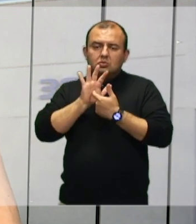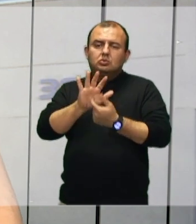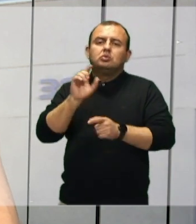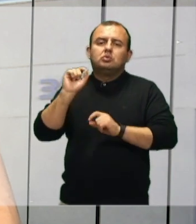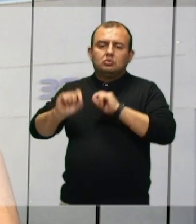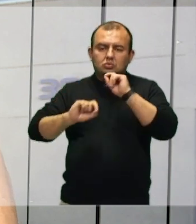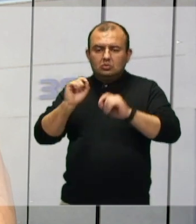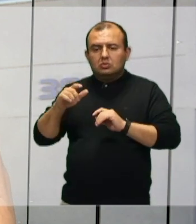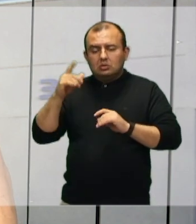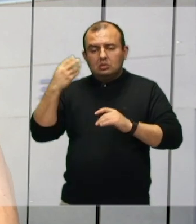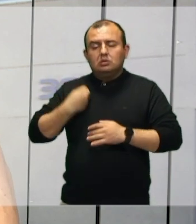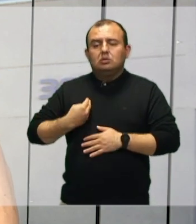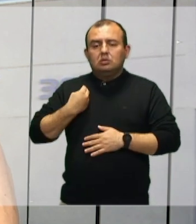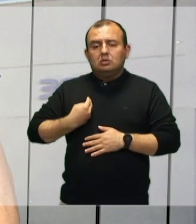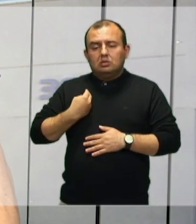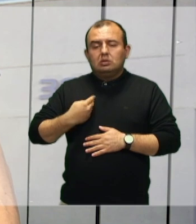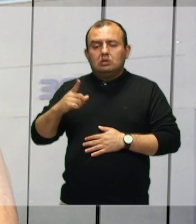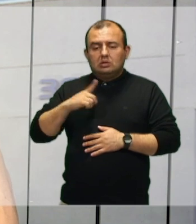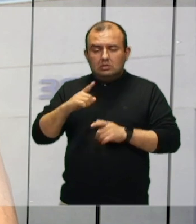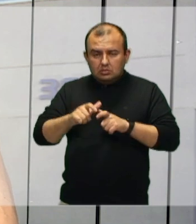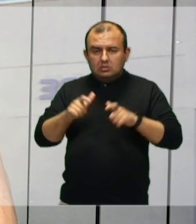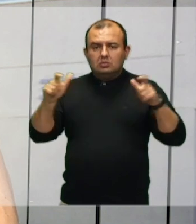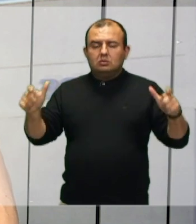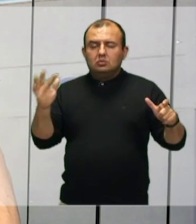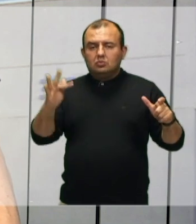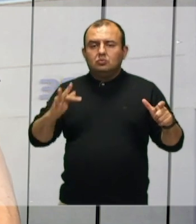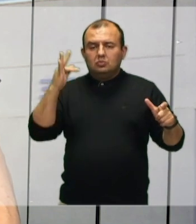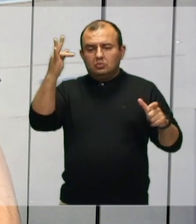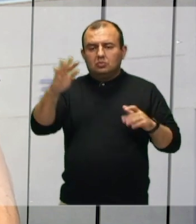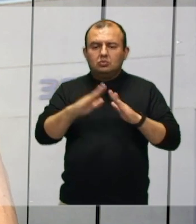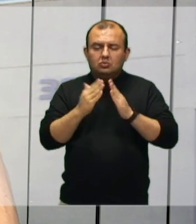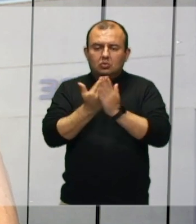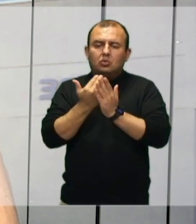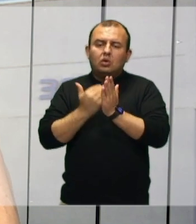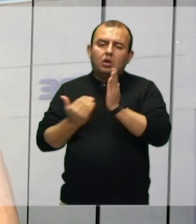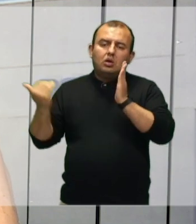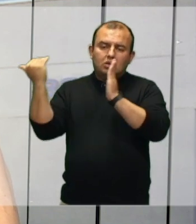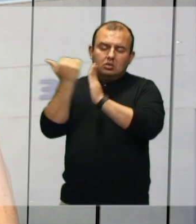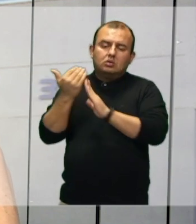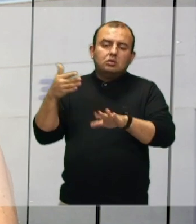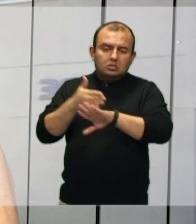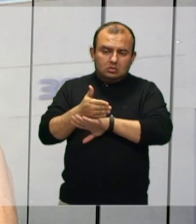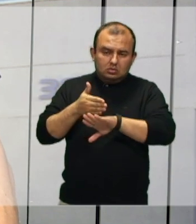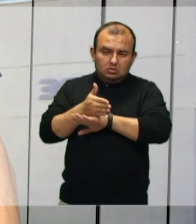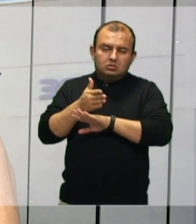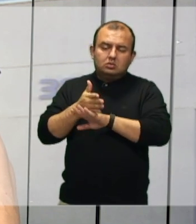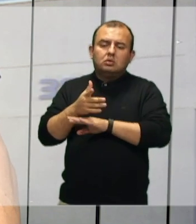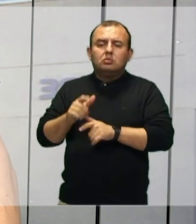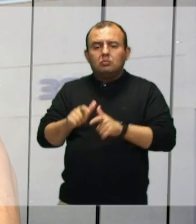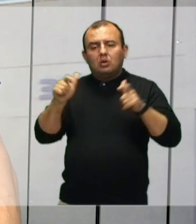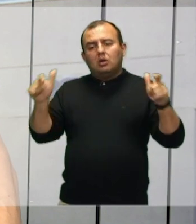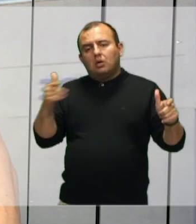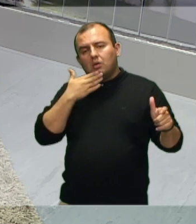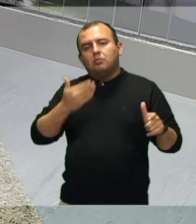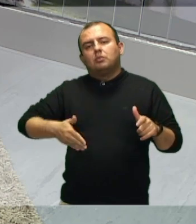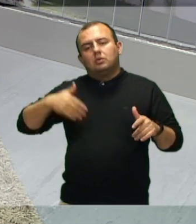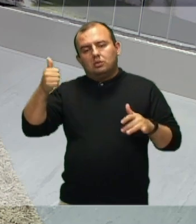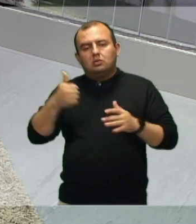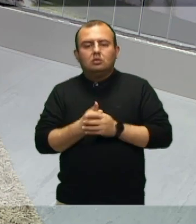vez mais a presença. Talvez possa ser ampliado no futuro, mais escolas, porque a participação, o quanto maior, melhor.